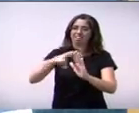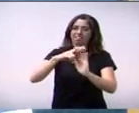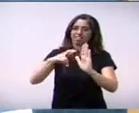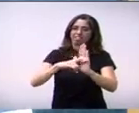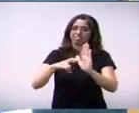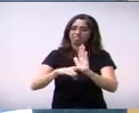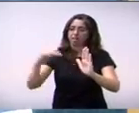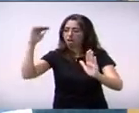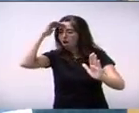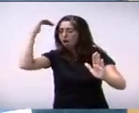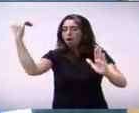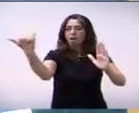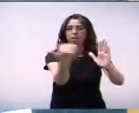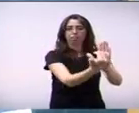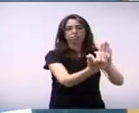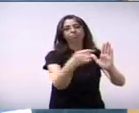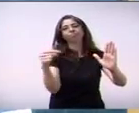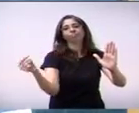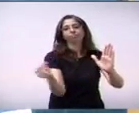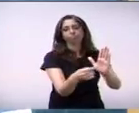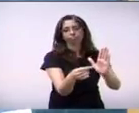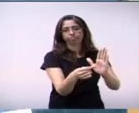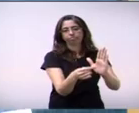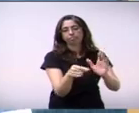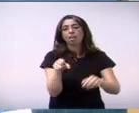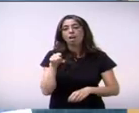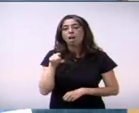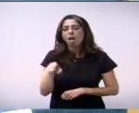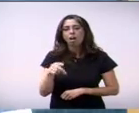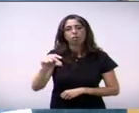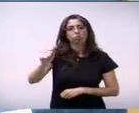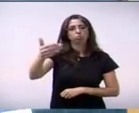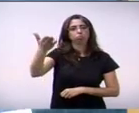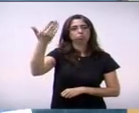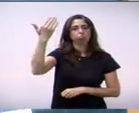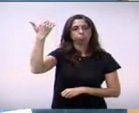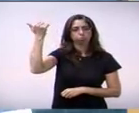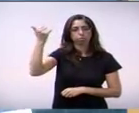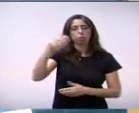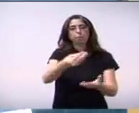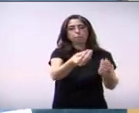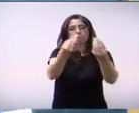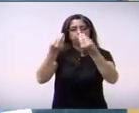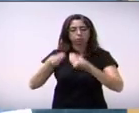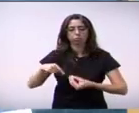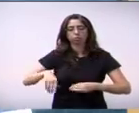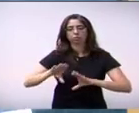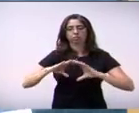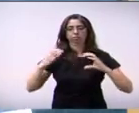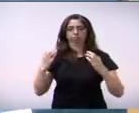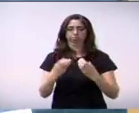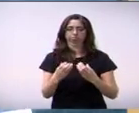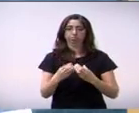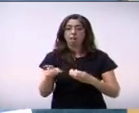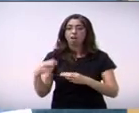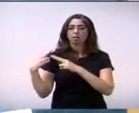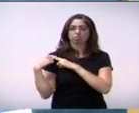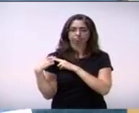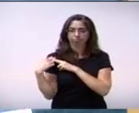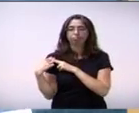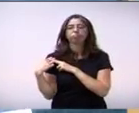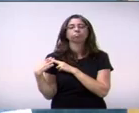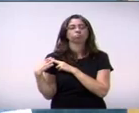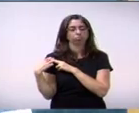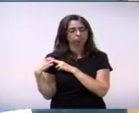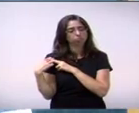a todas as normas que ela especificou e que ela colocou dentro dessa casa. e ela tem que ser responsável